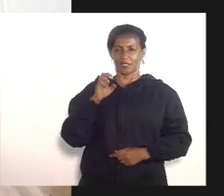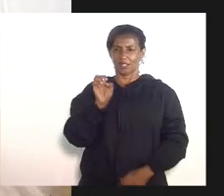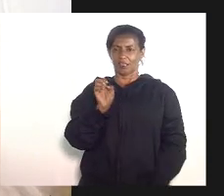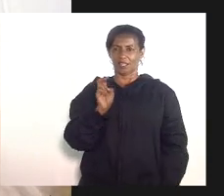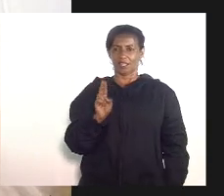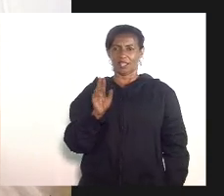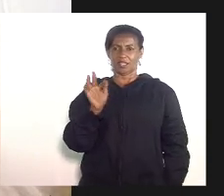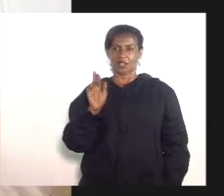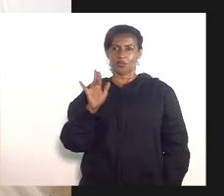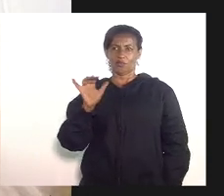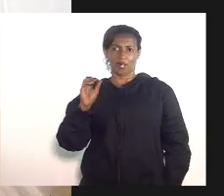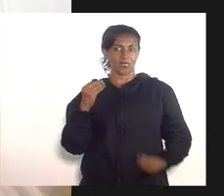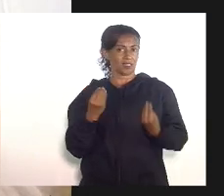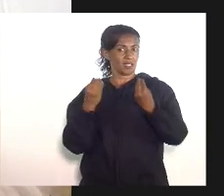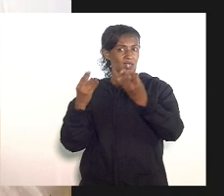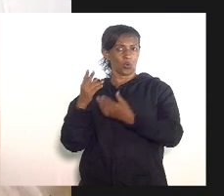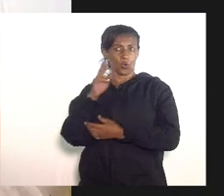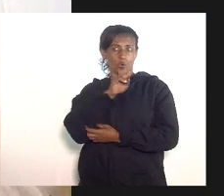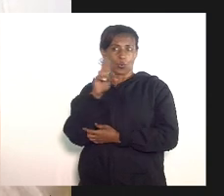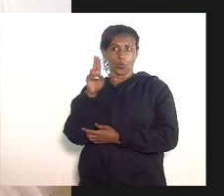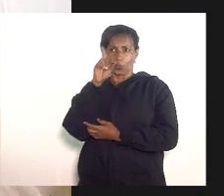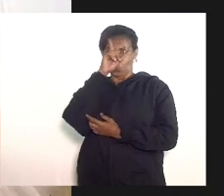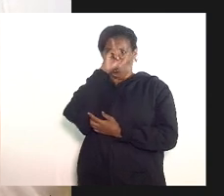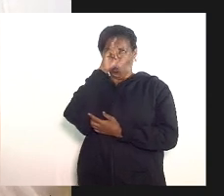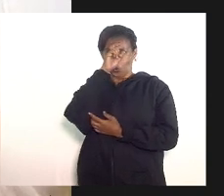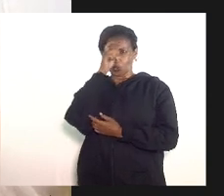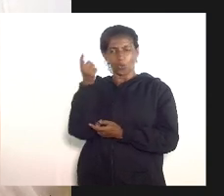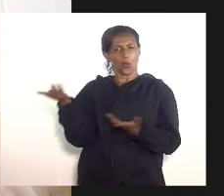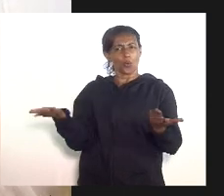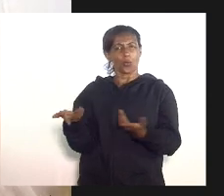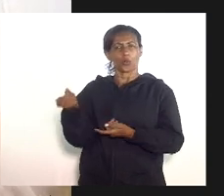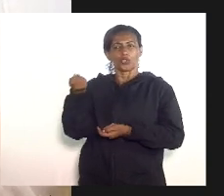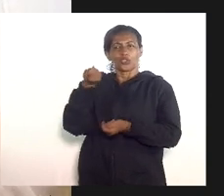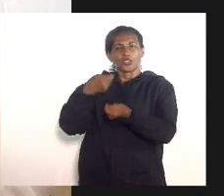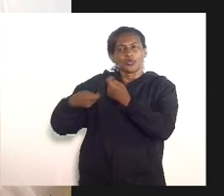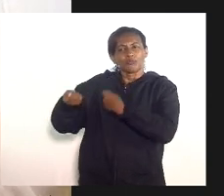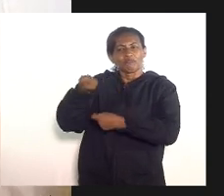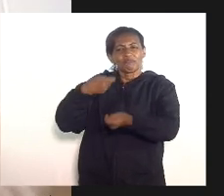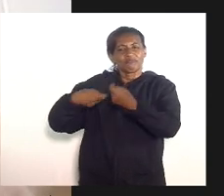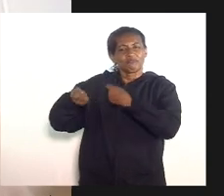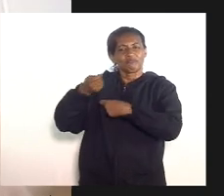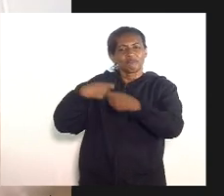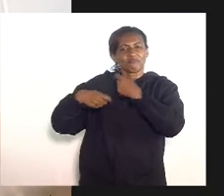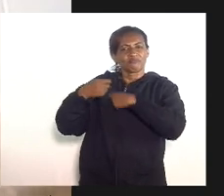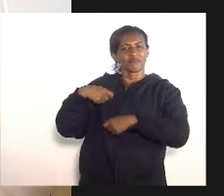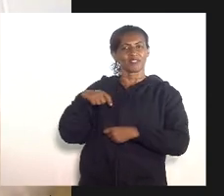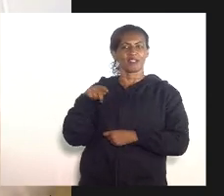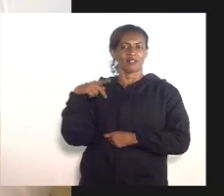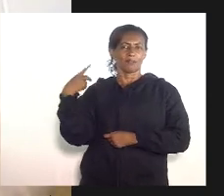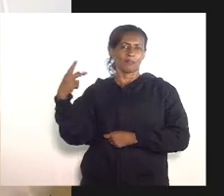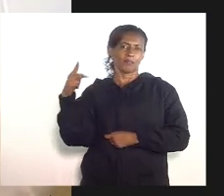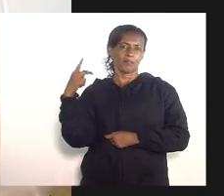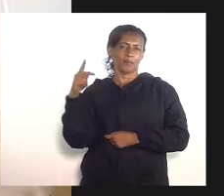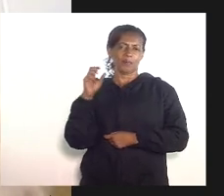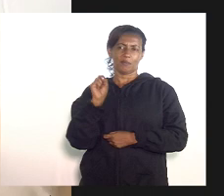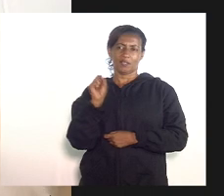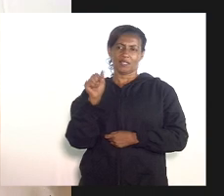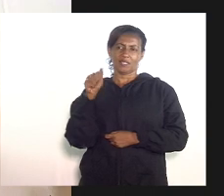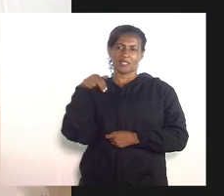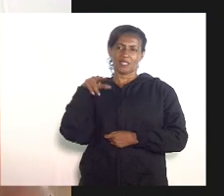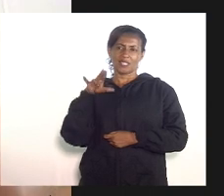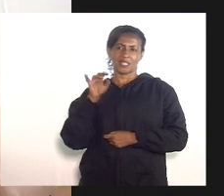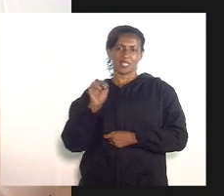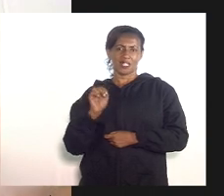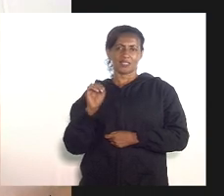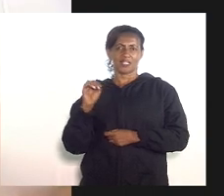ao hospital de Vassouros administrado pela Irmandade da Santa Casa de Misericórdia que é o hospital